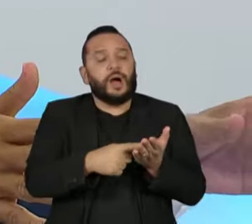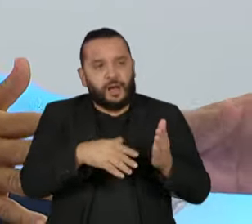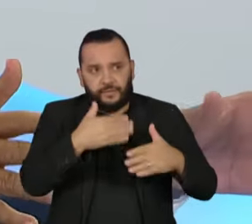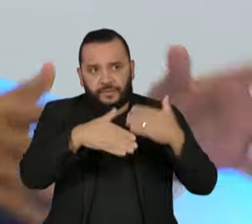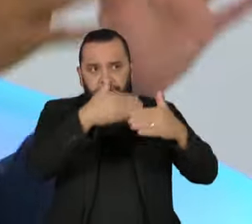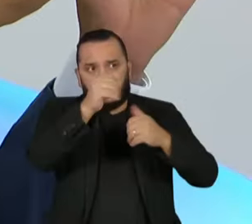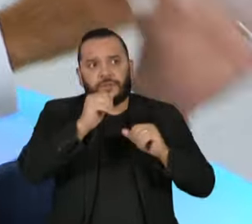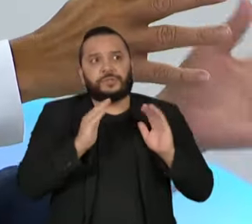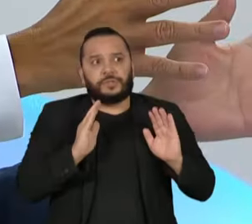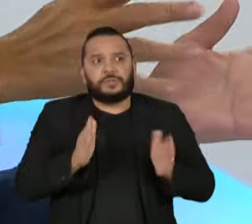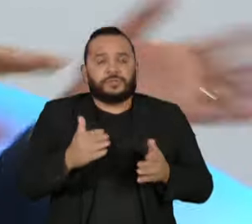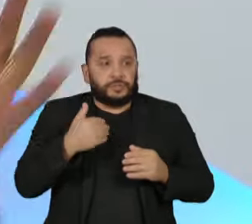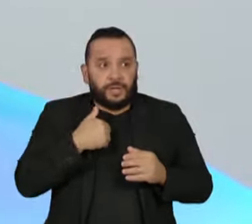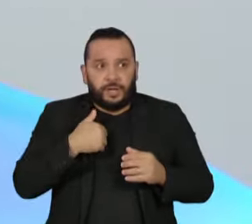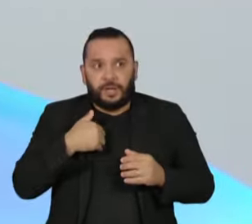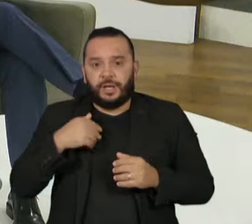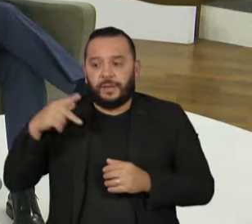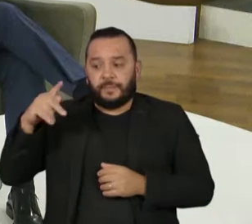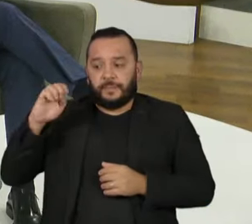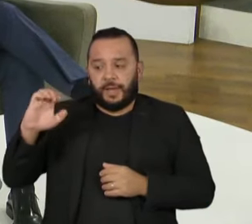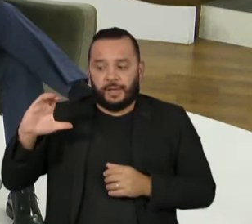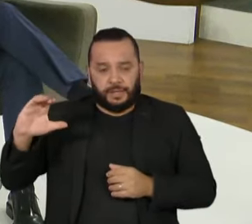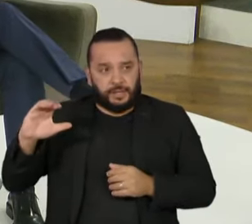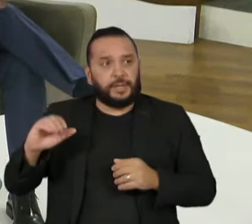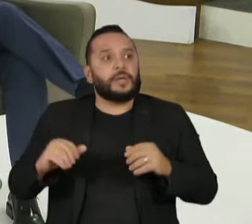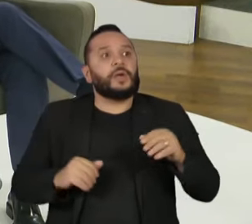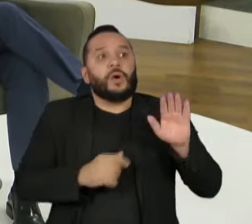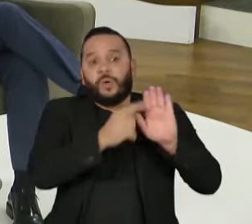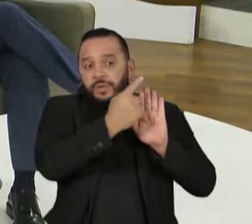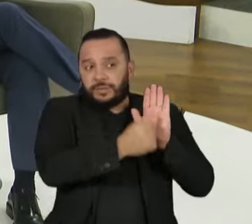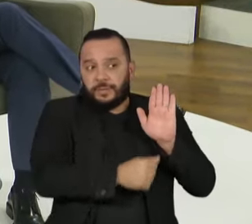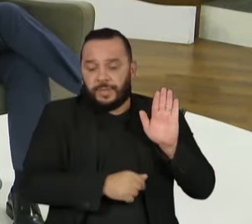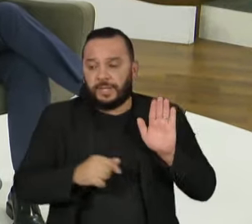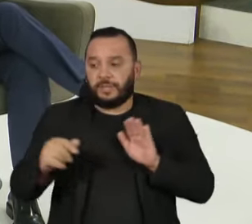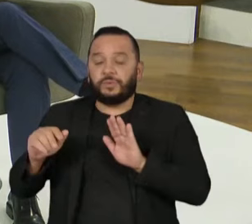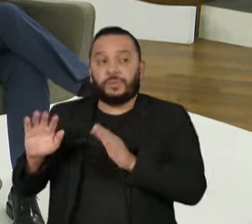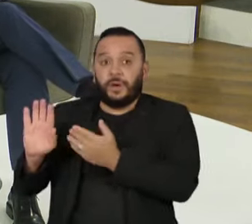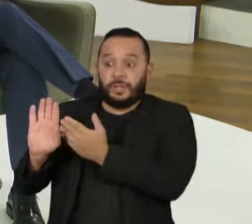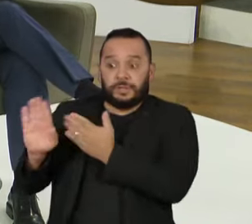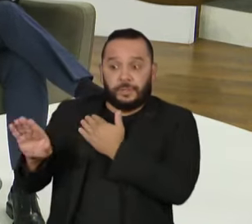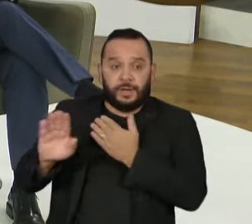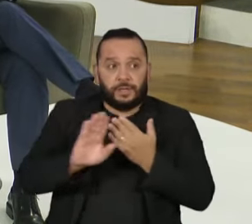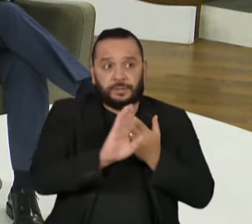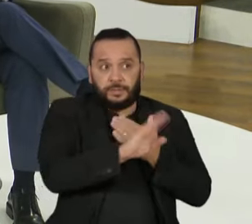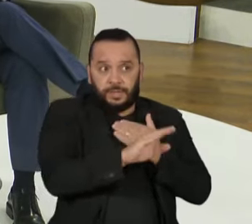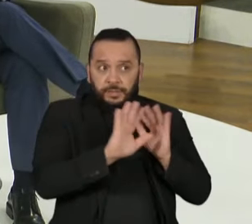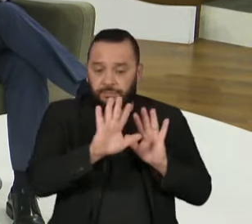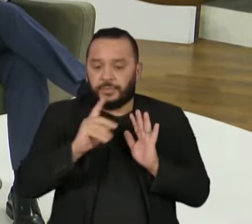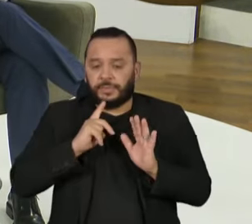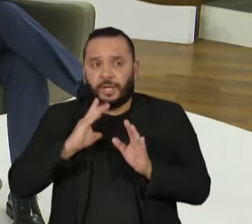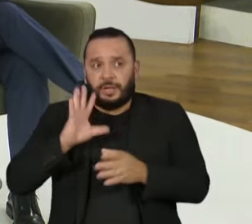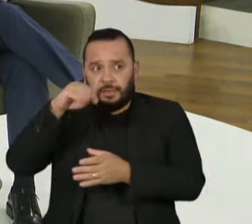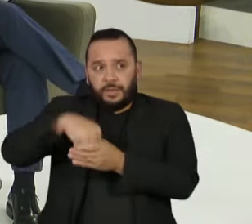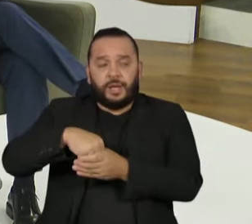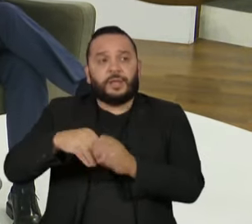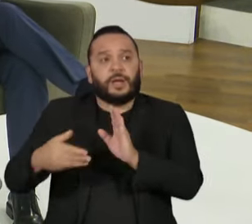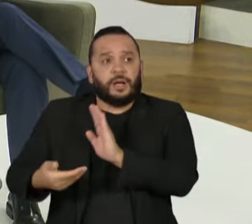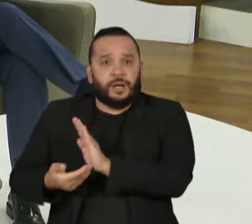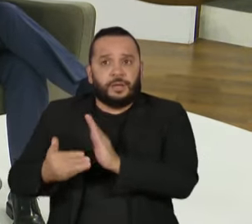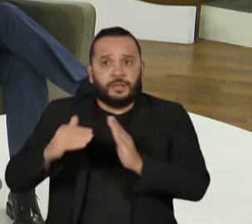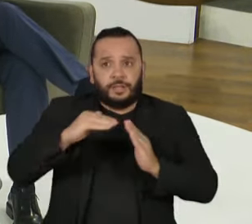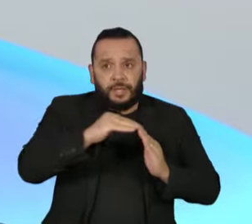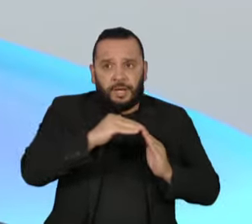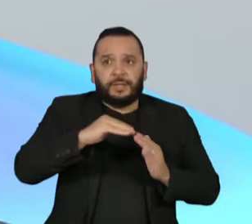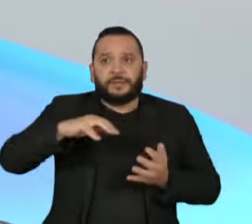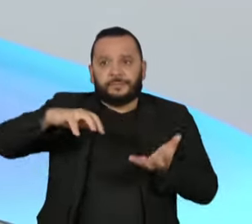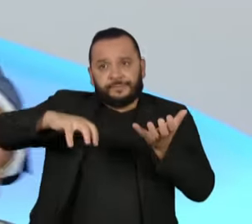com essa parte aqui, nem da PEC e nem do orçamento. Isso aqui é uma coisa interna da Câmara e do Senado, por uma vontade e